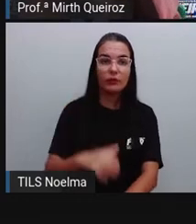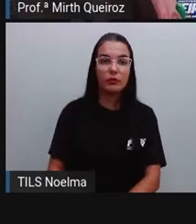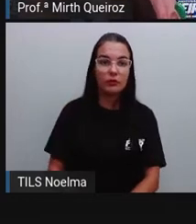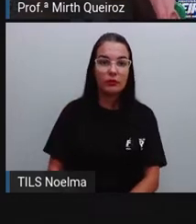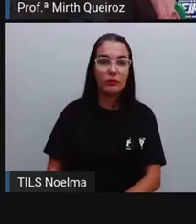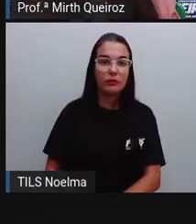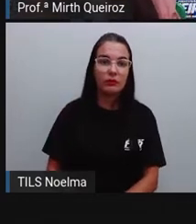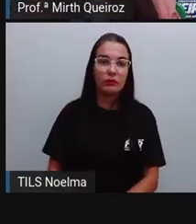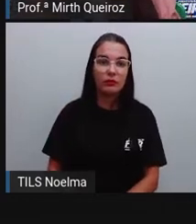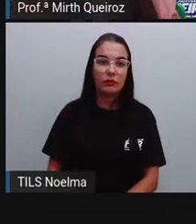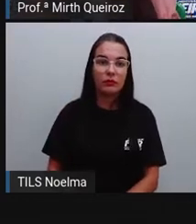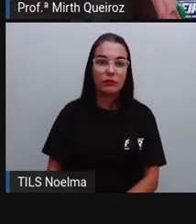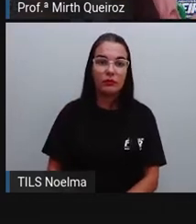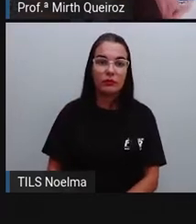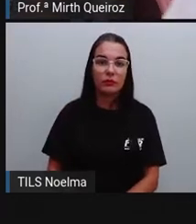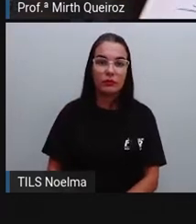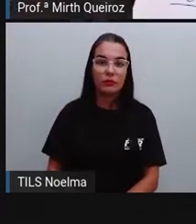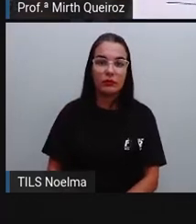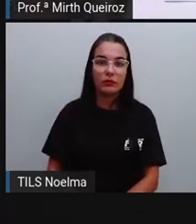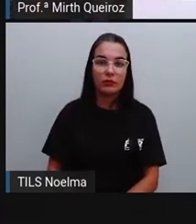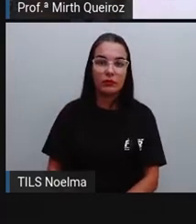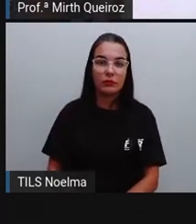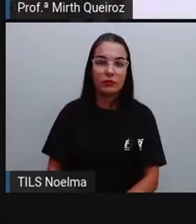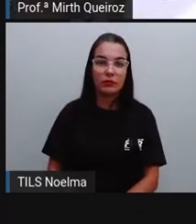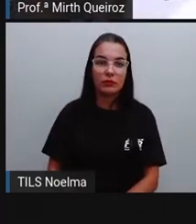Vamos ver aqui na lousa.